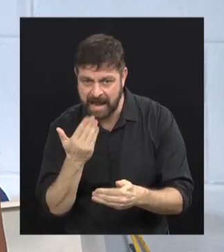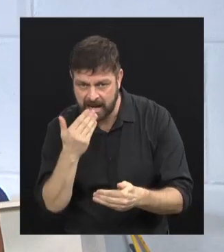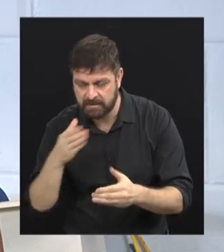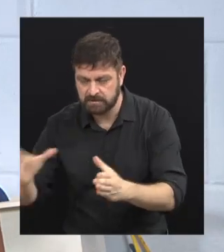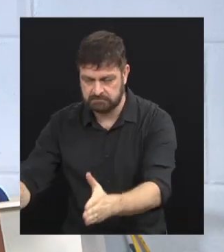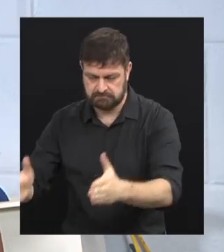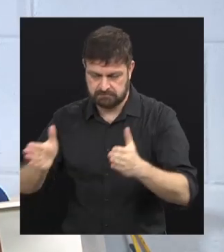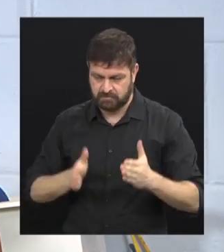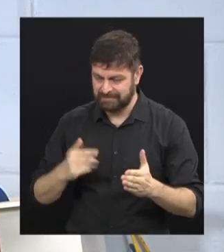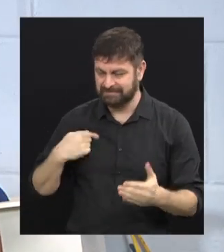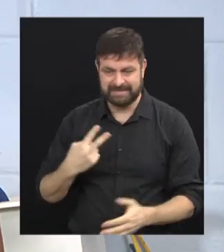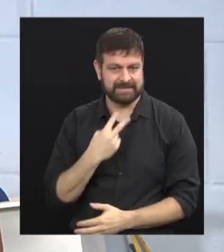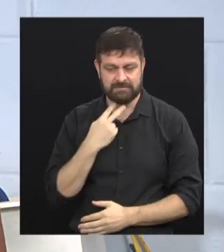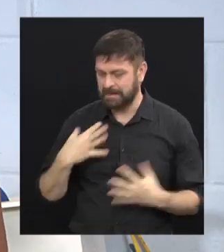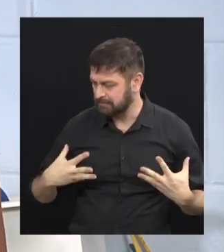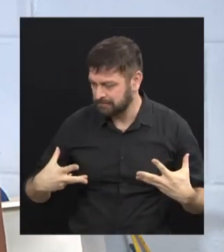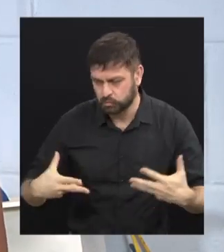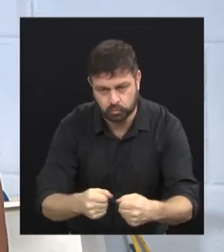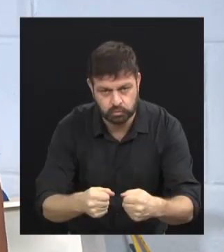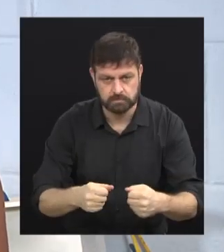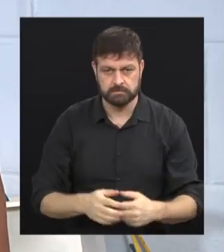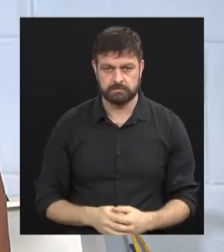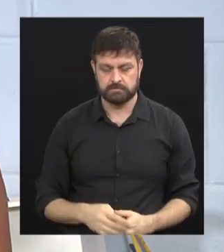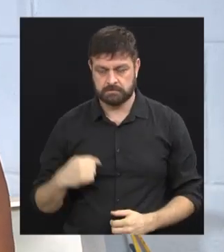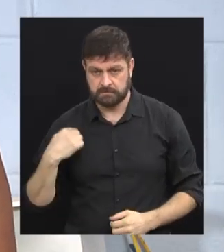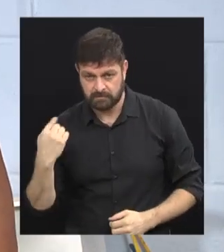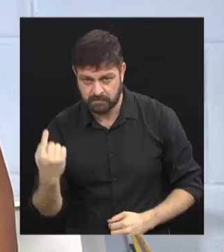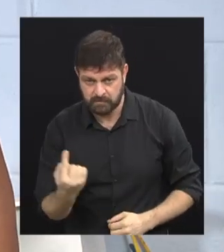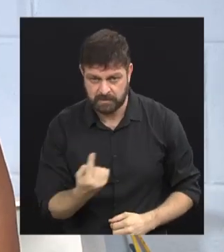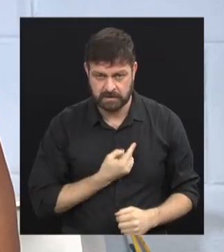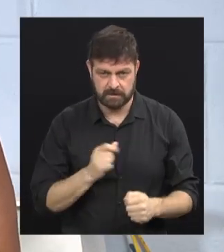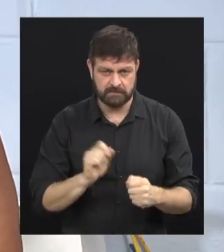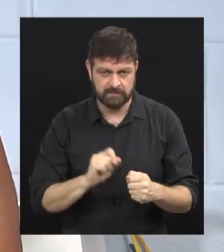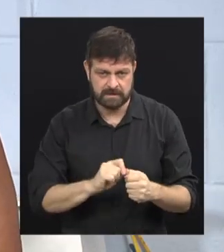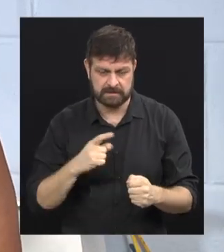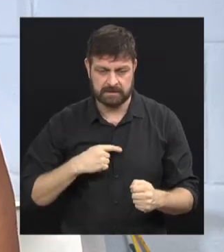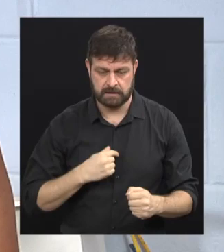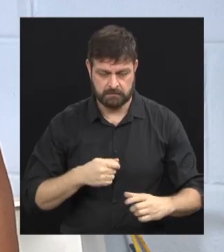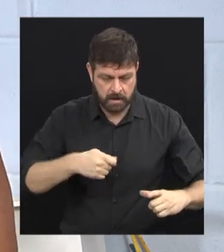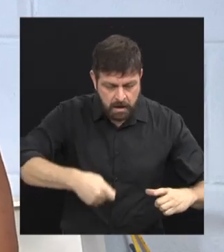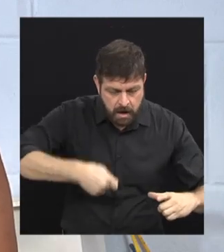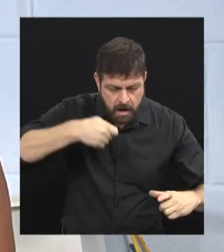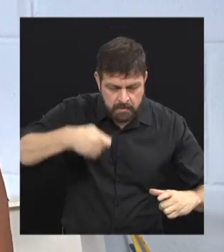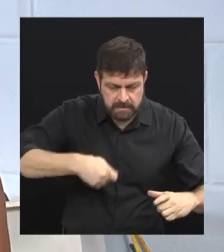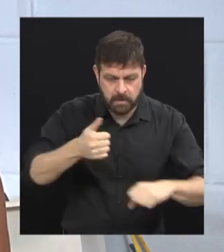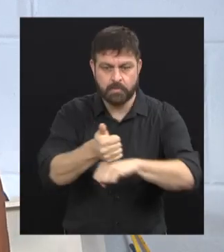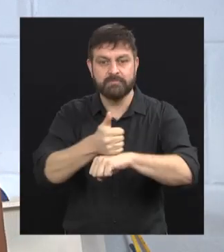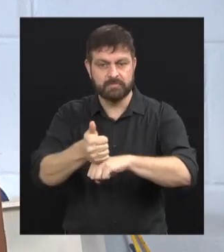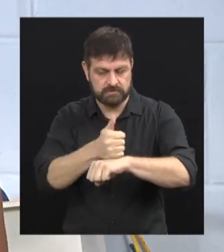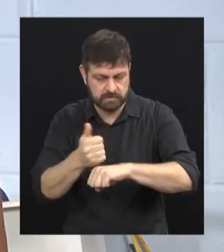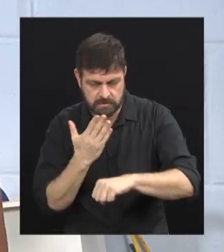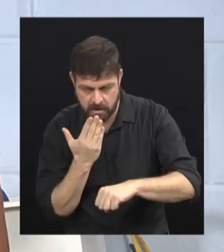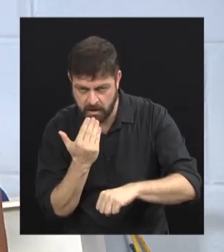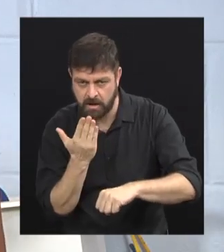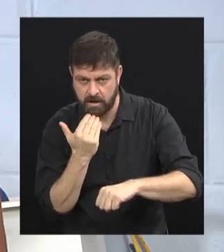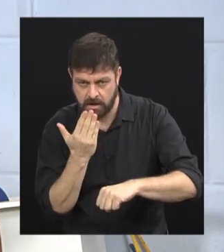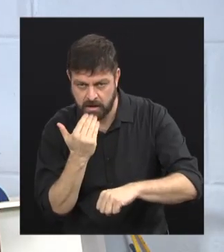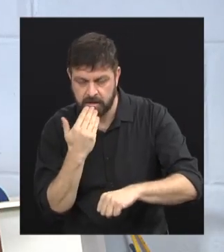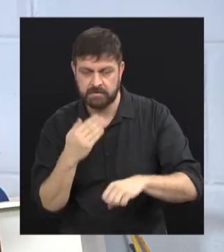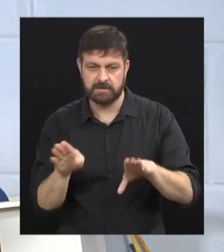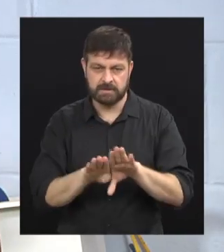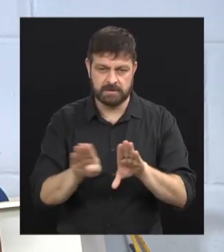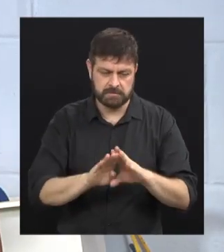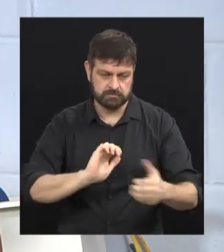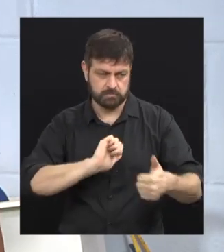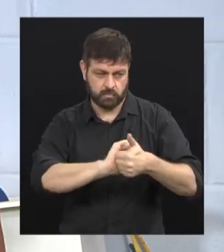básica, mas não é o suficiente. E aqui a gente mantém uma alimentação com nutricionista, com